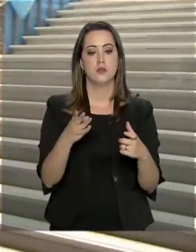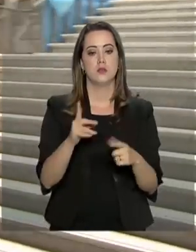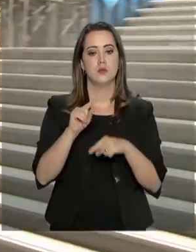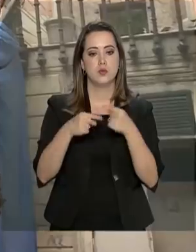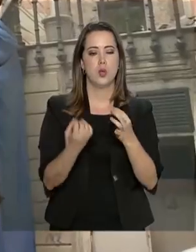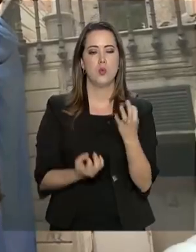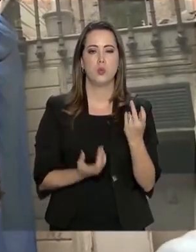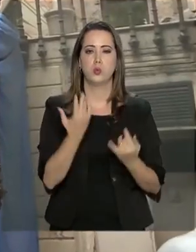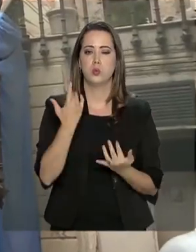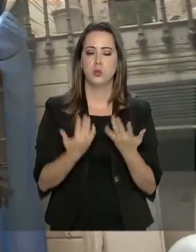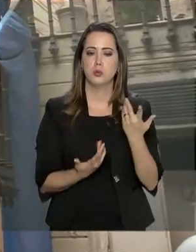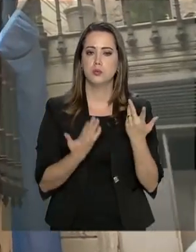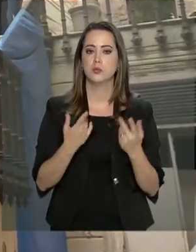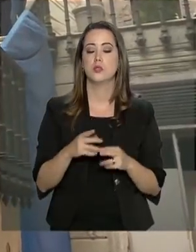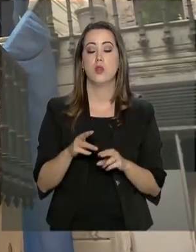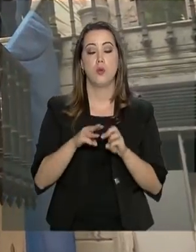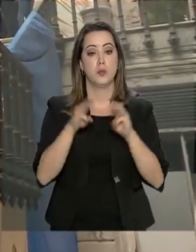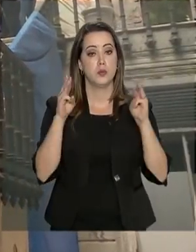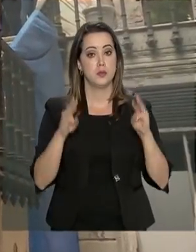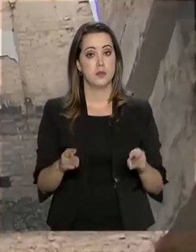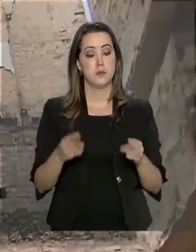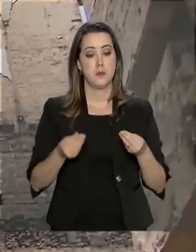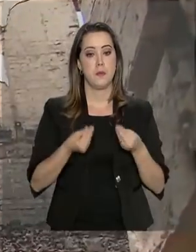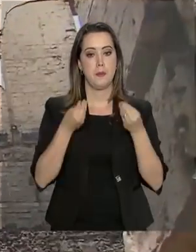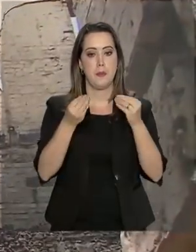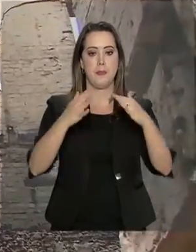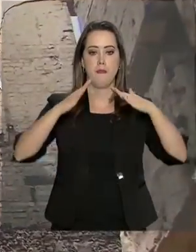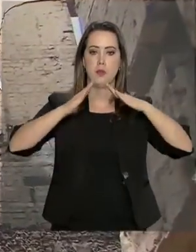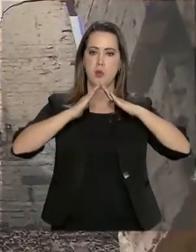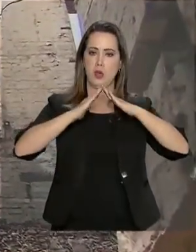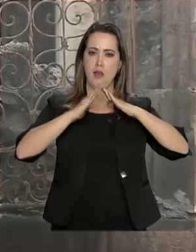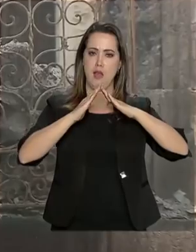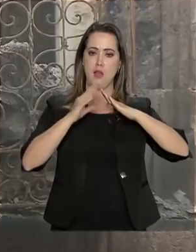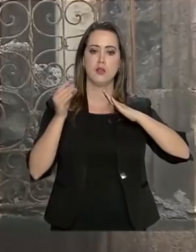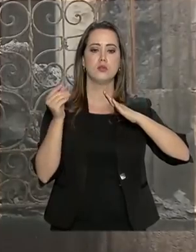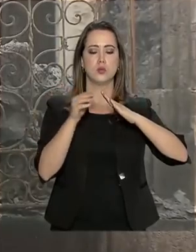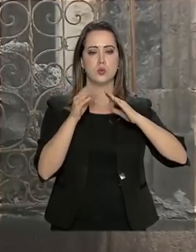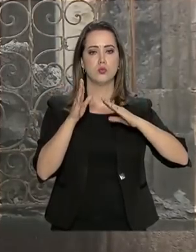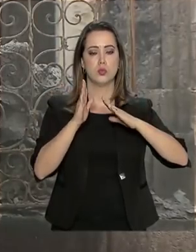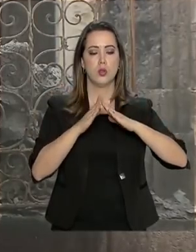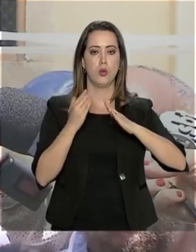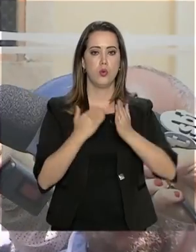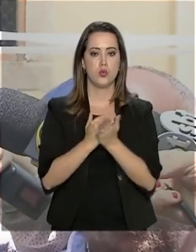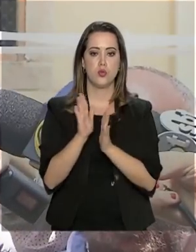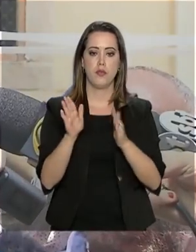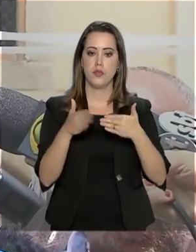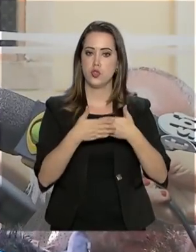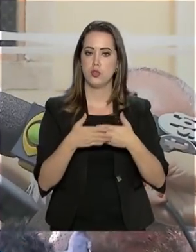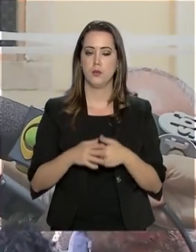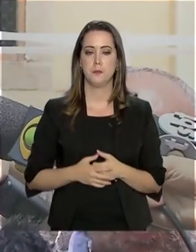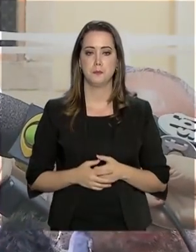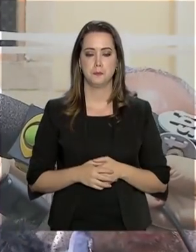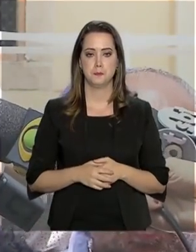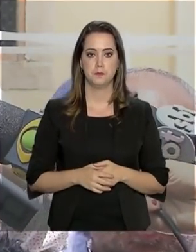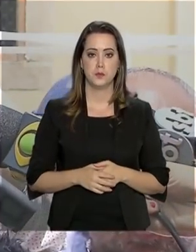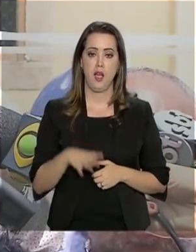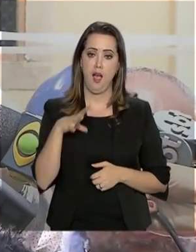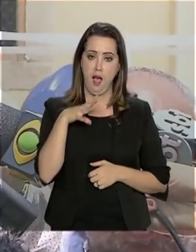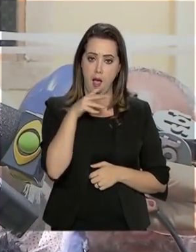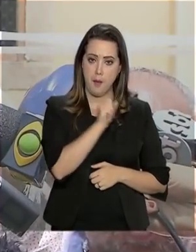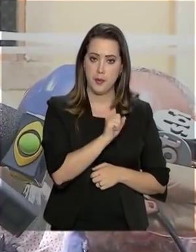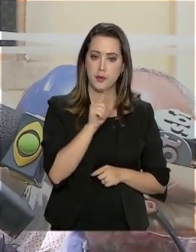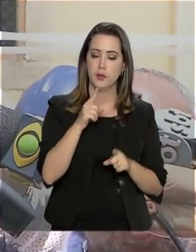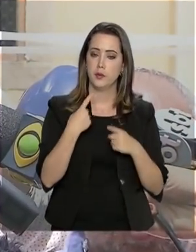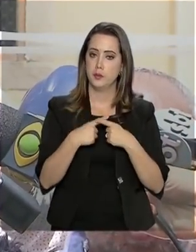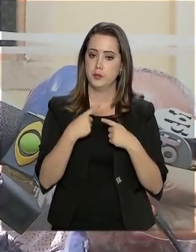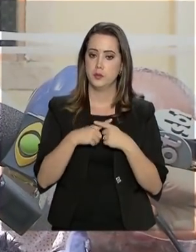após o incêndio. O museu vai receber um telhado provisório e segue fechado. Muito em breve, até para fazer